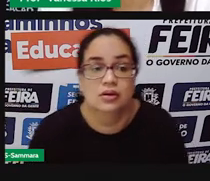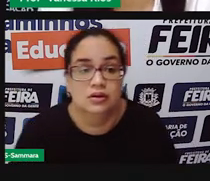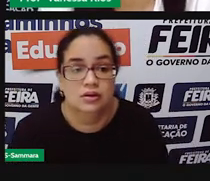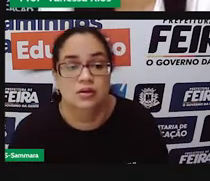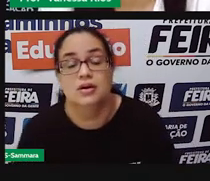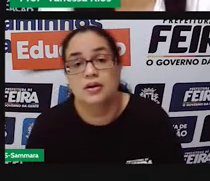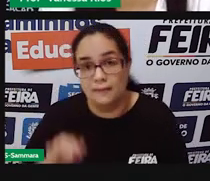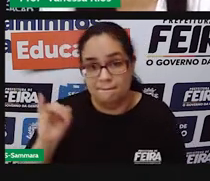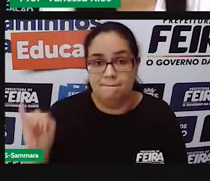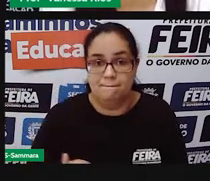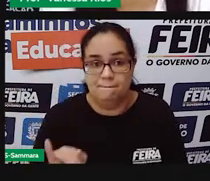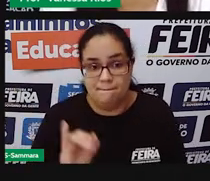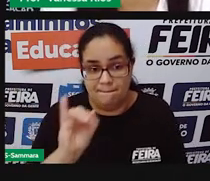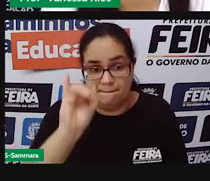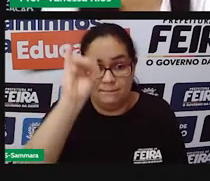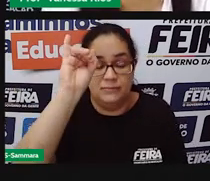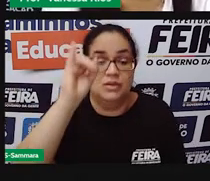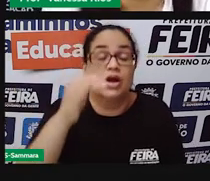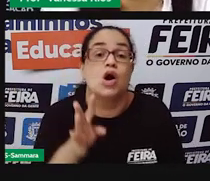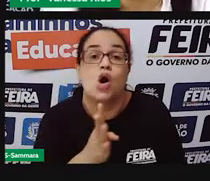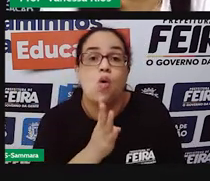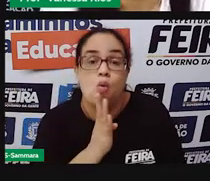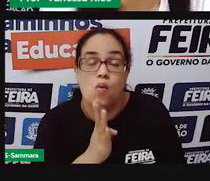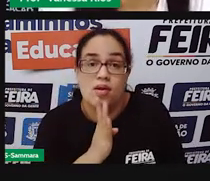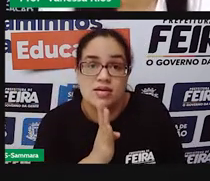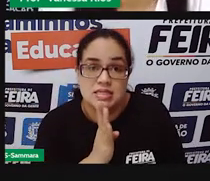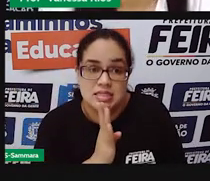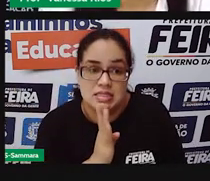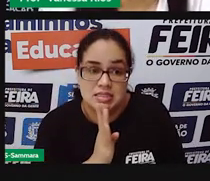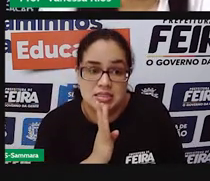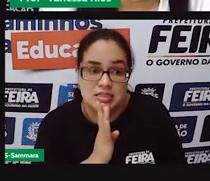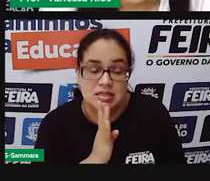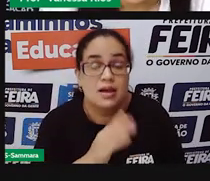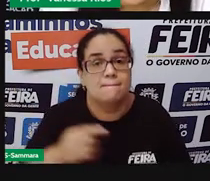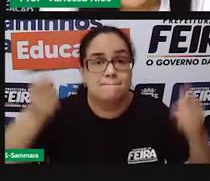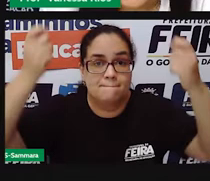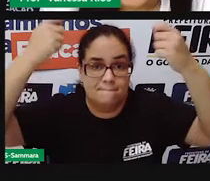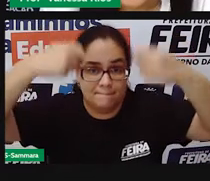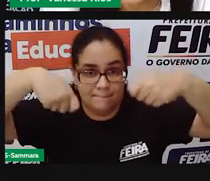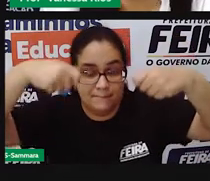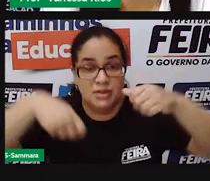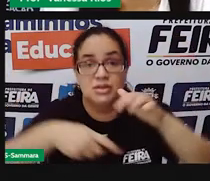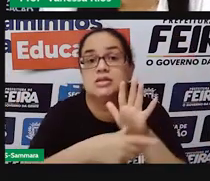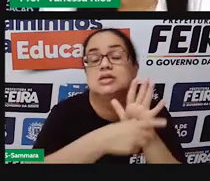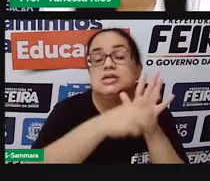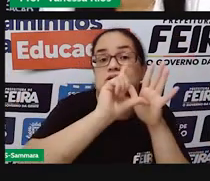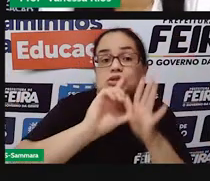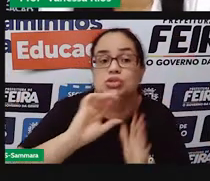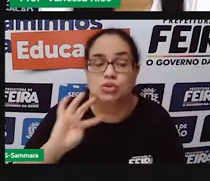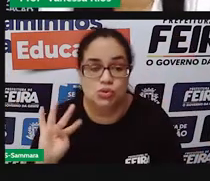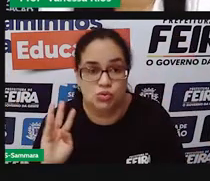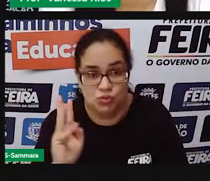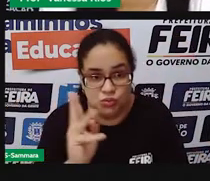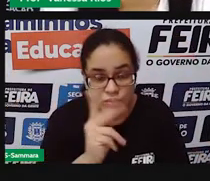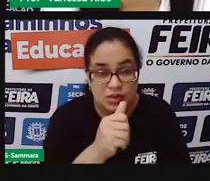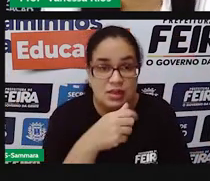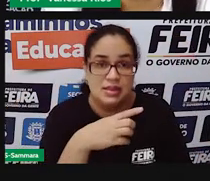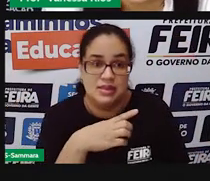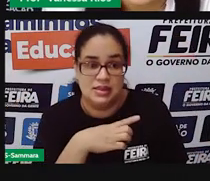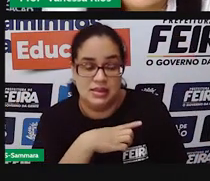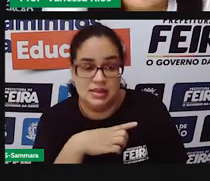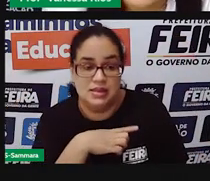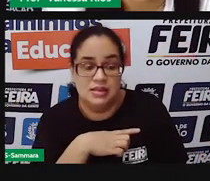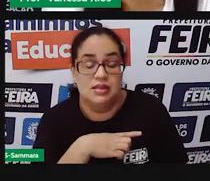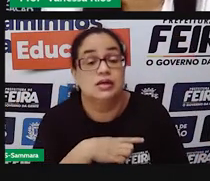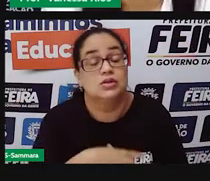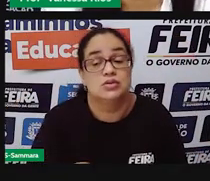muito importante que a gente conheça. Então, a gente precisa, antes de tudo, antes de exercer a nossa